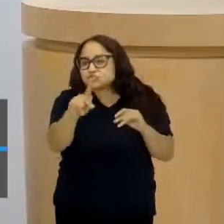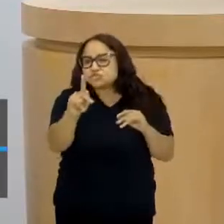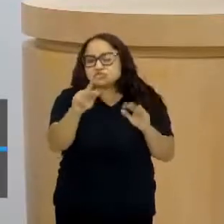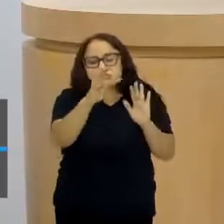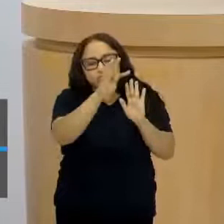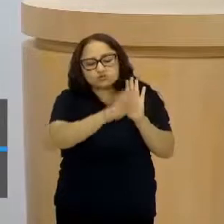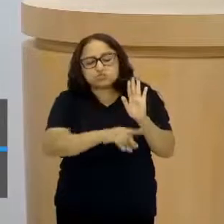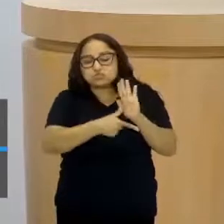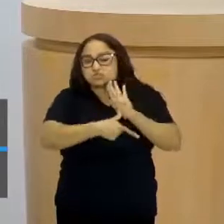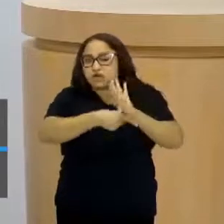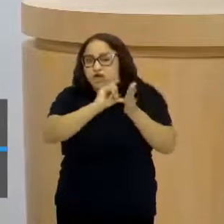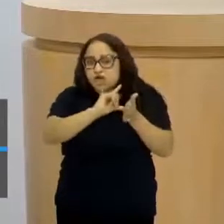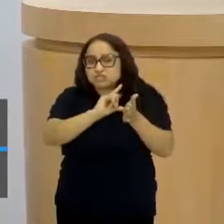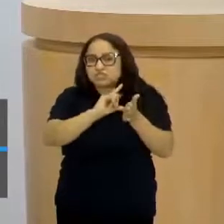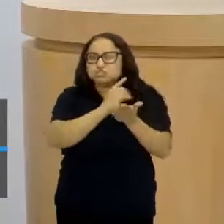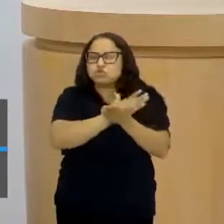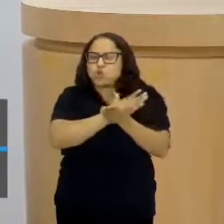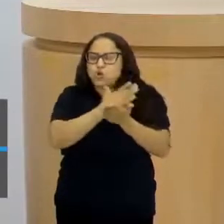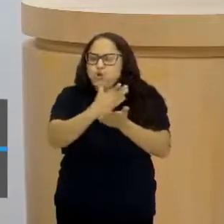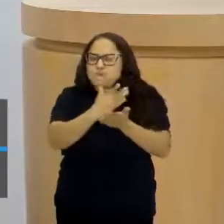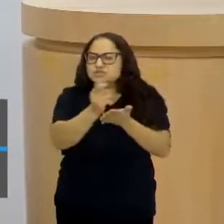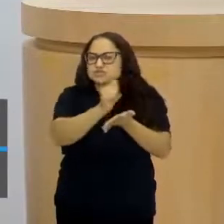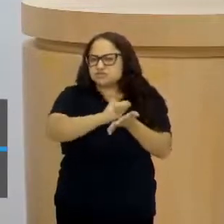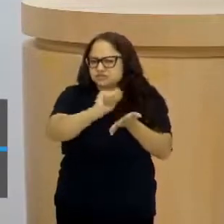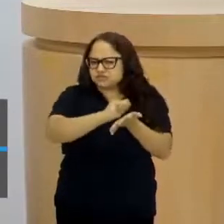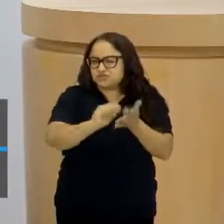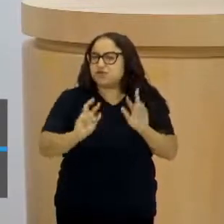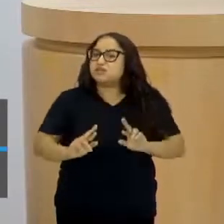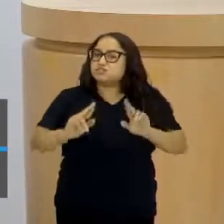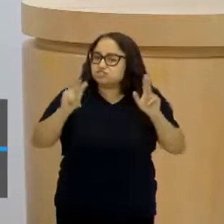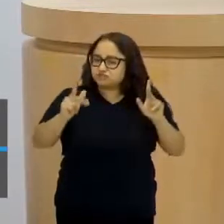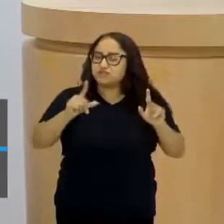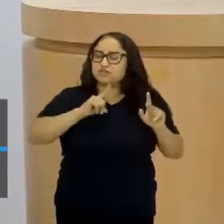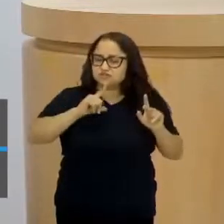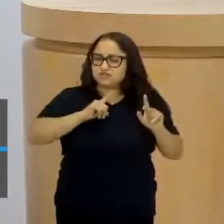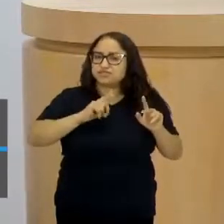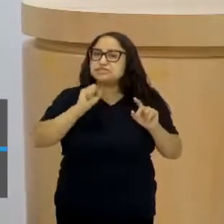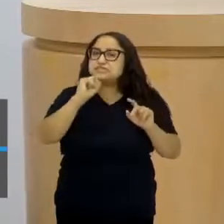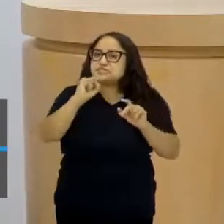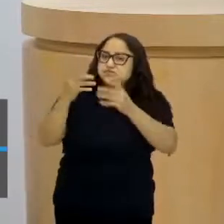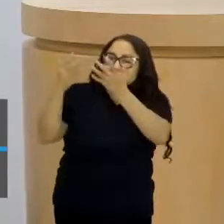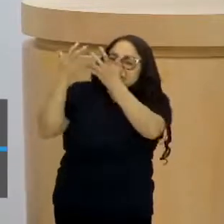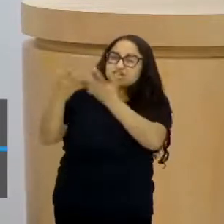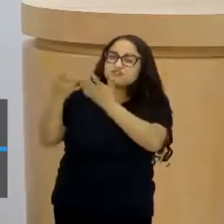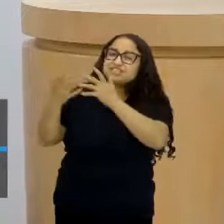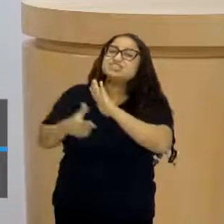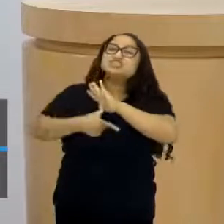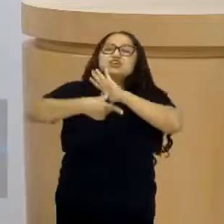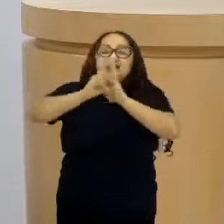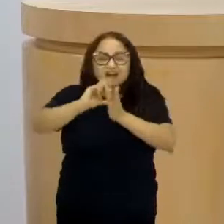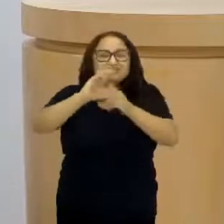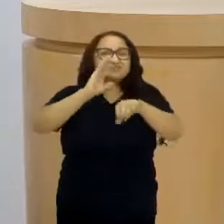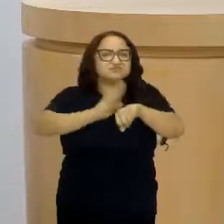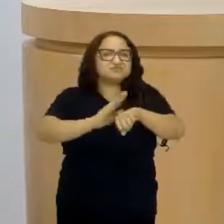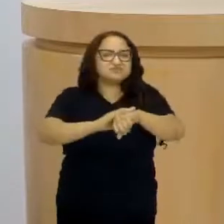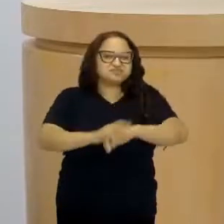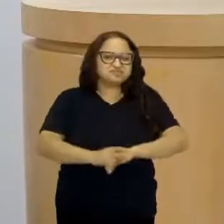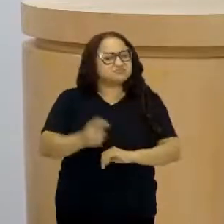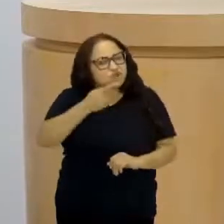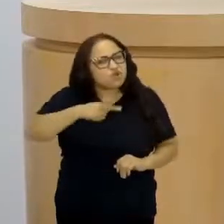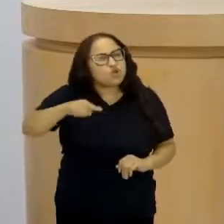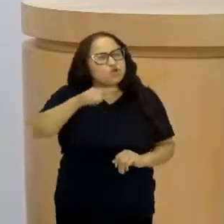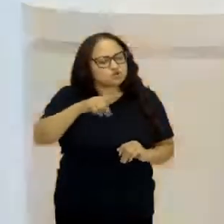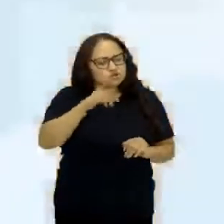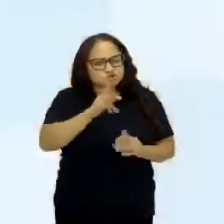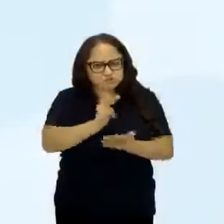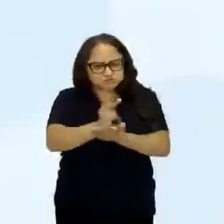antes de realmente fazer, você vai ver a diferença que vai dar na tua escrita se você fizer um bom projeto de texto. Então, a gente continua falando desse tema